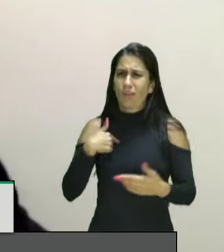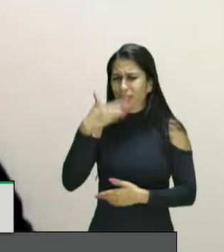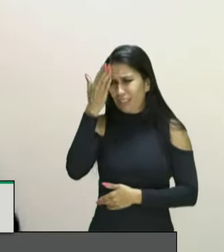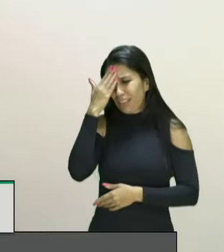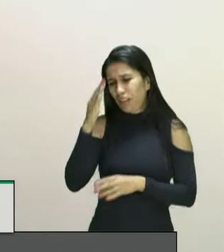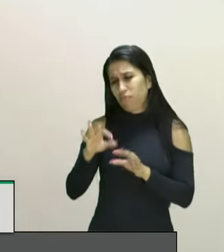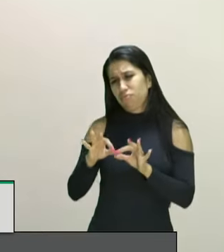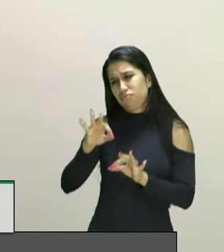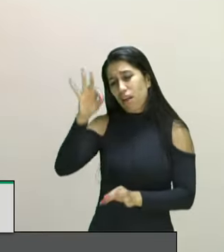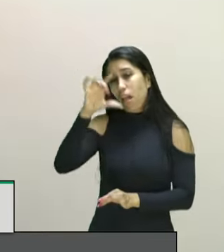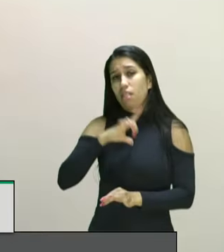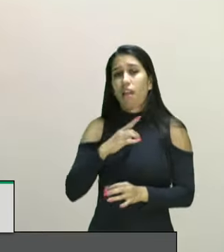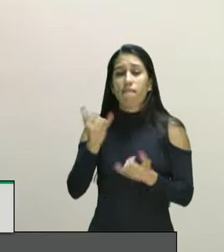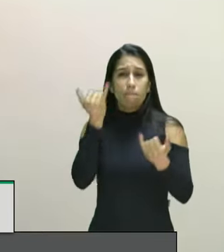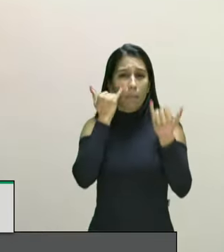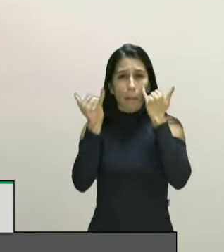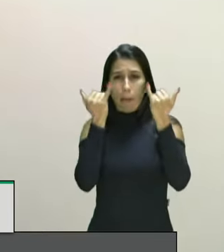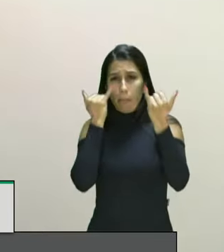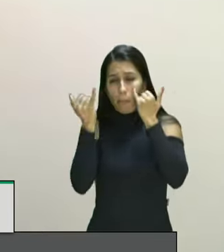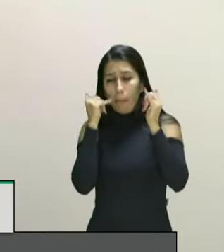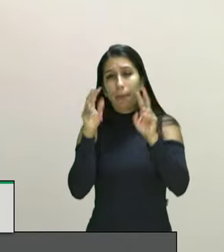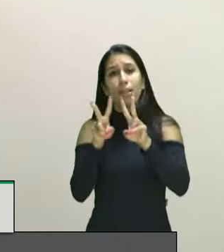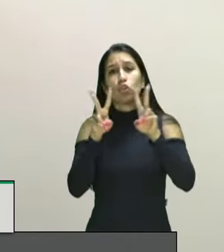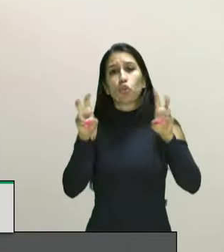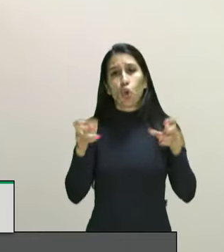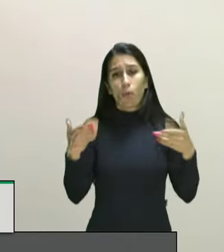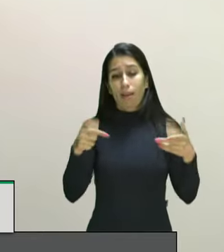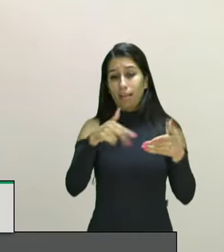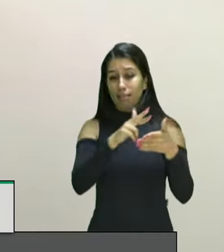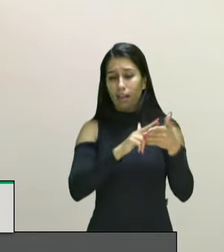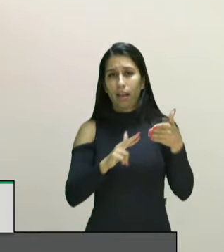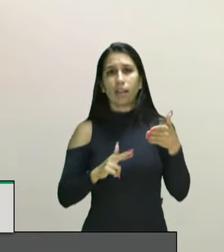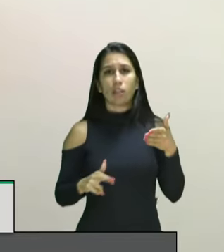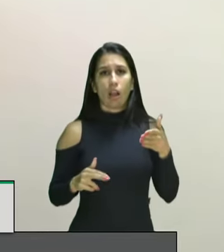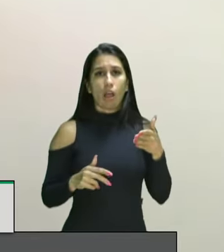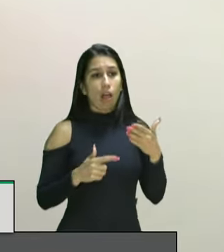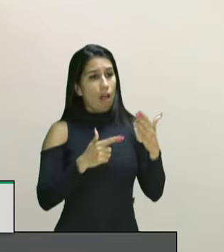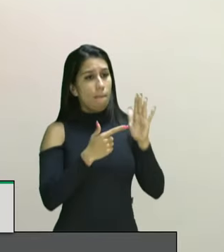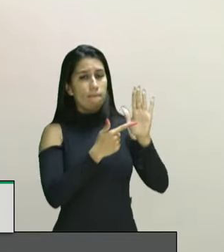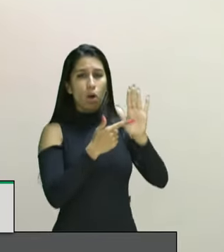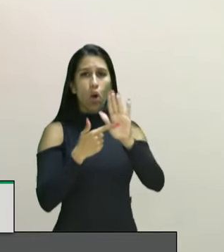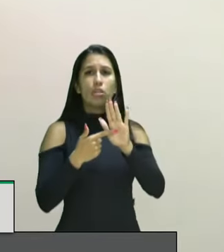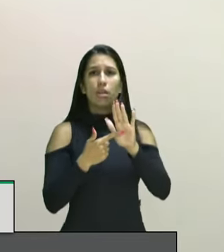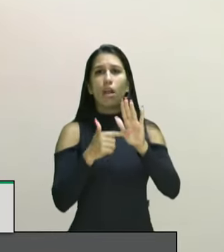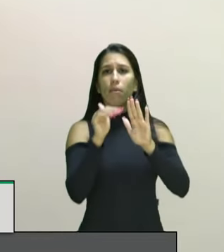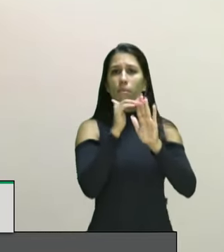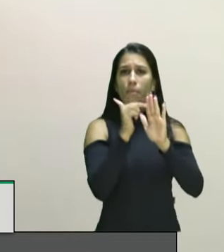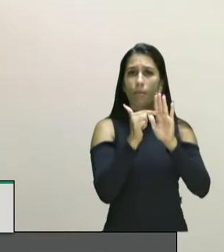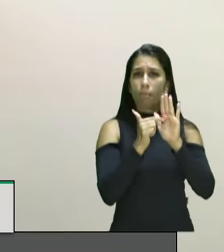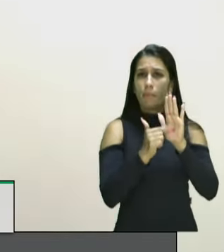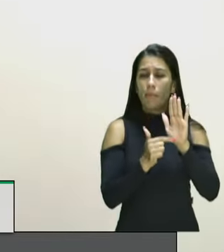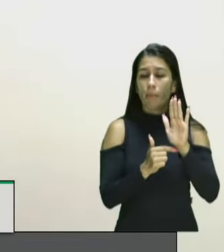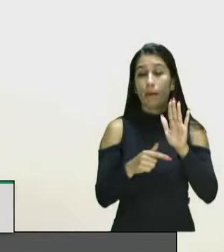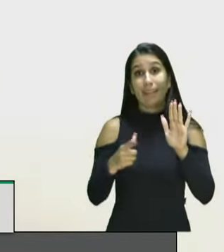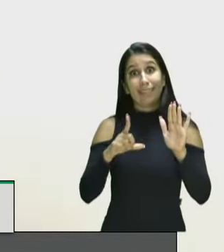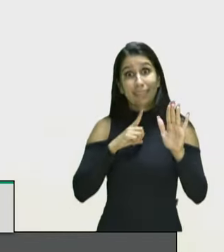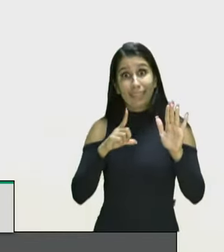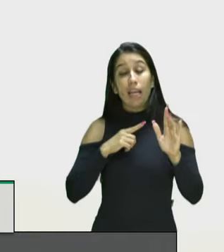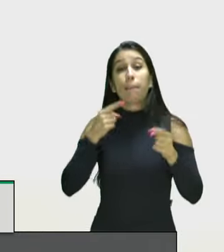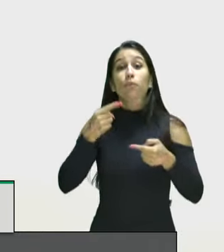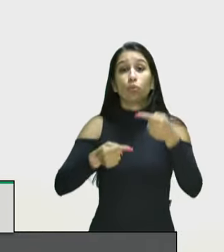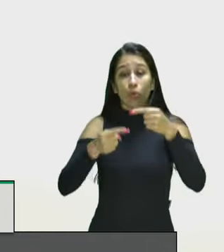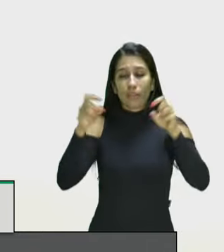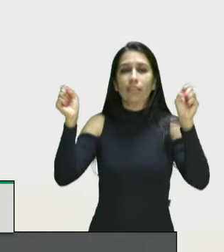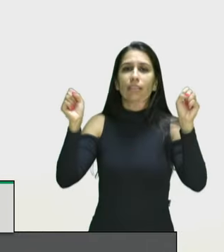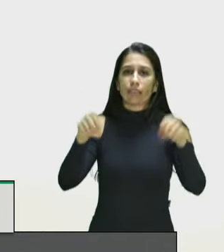muitas informações para falarmos ainda sobre aqui o relatório mostrando e refutando cada um dos pontos e dizendo temos políticas temos